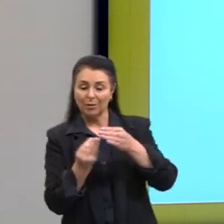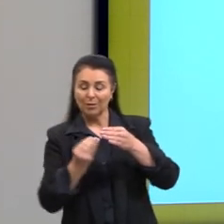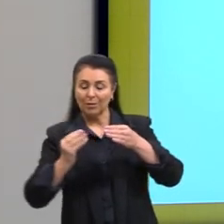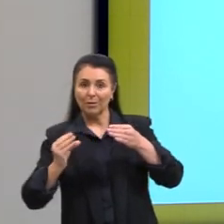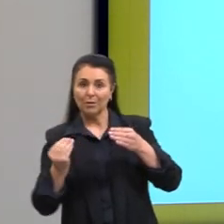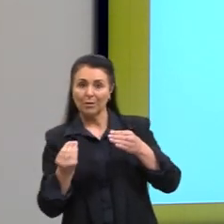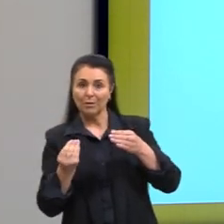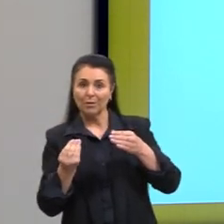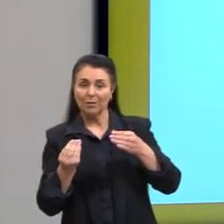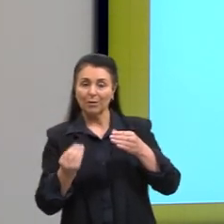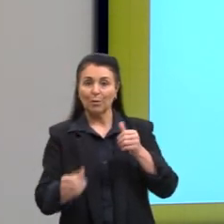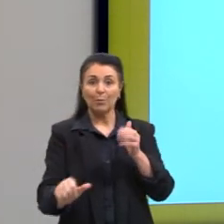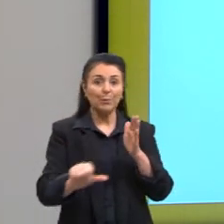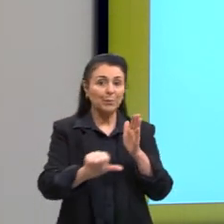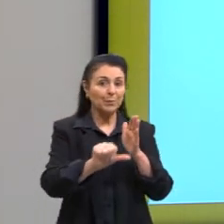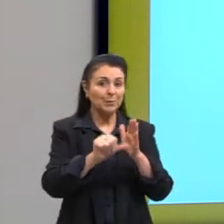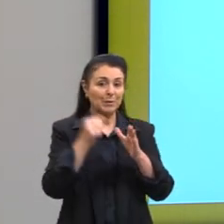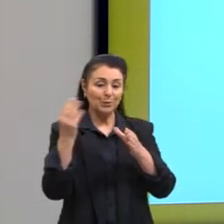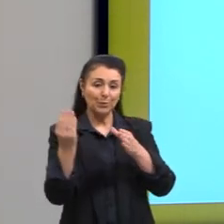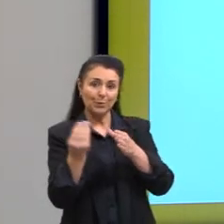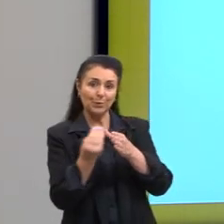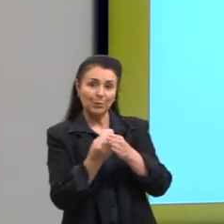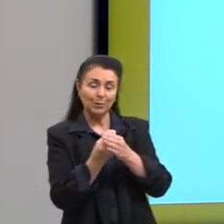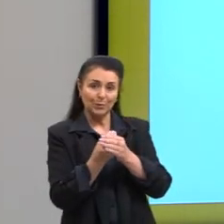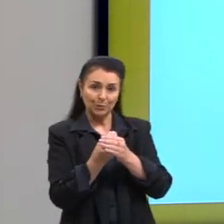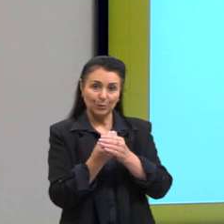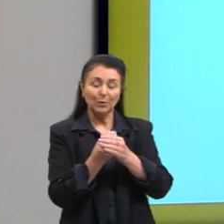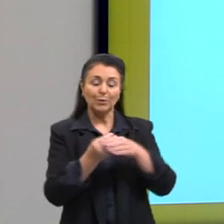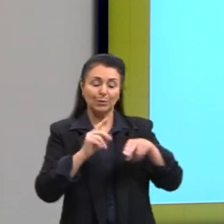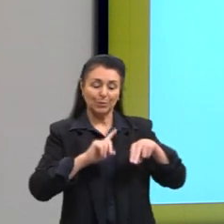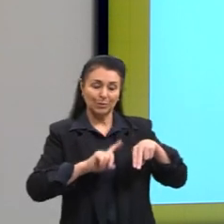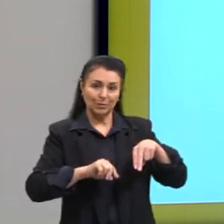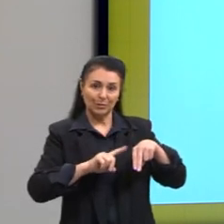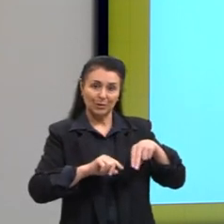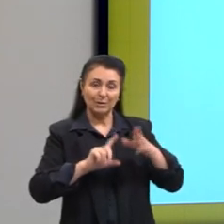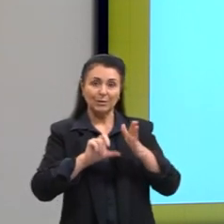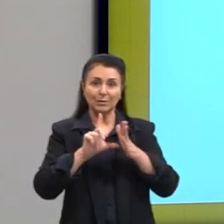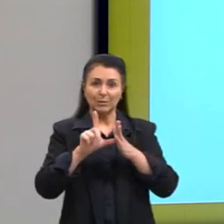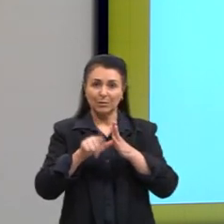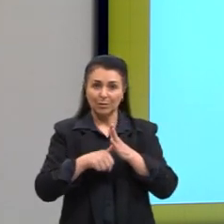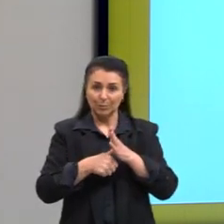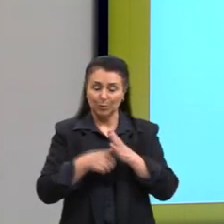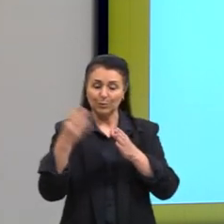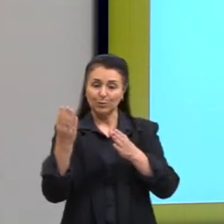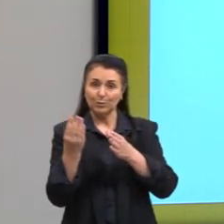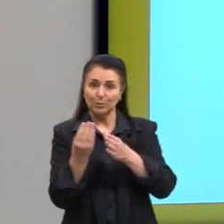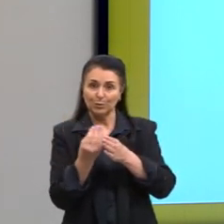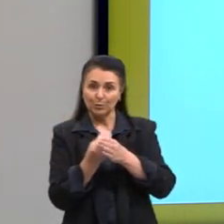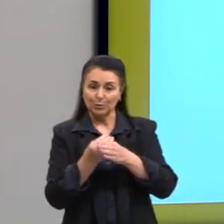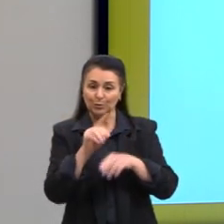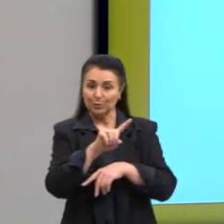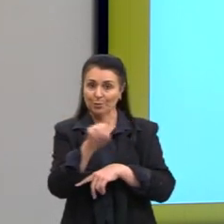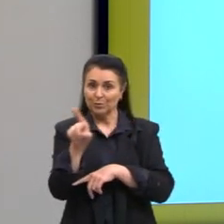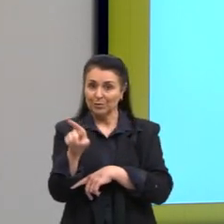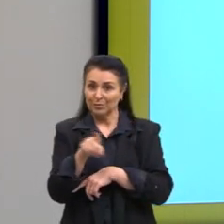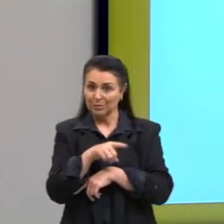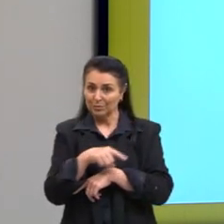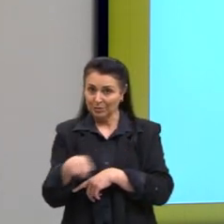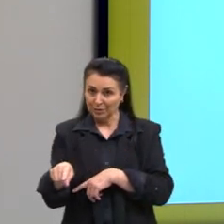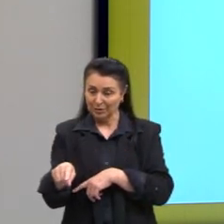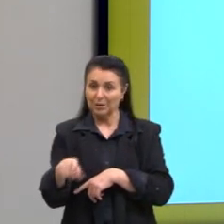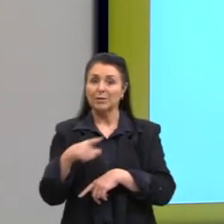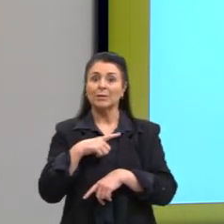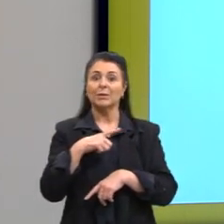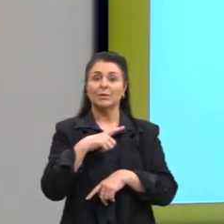do outro. Então, no primeiro conjunto que nós estudamos, conjunto dos naturais. Depois, conjunto dos inteiros, que contempla os naturais mais os